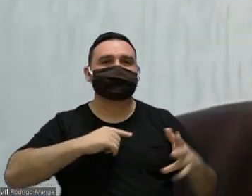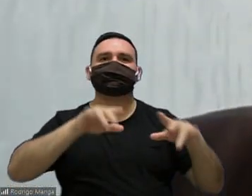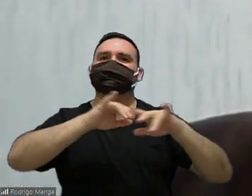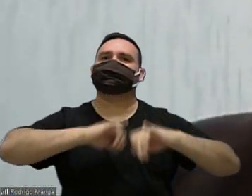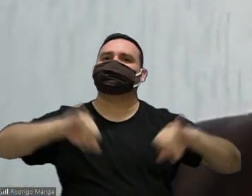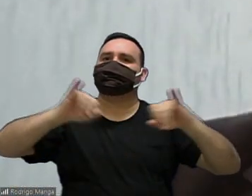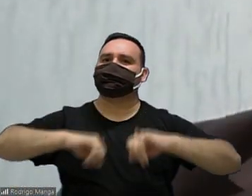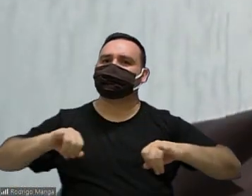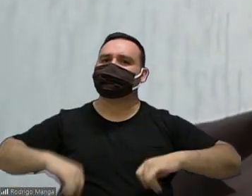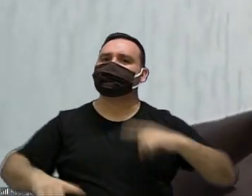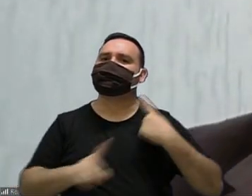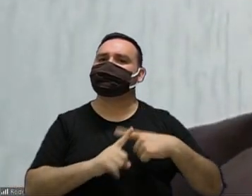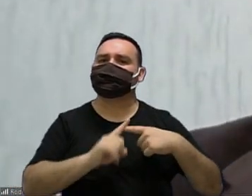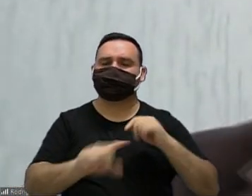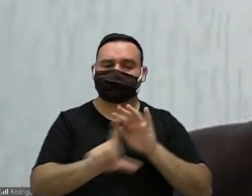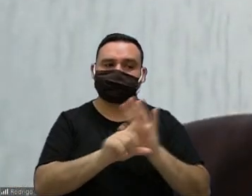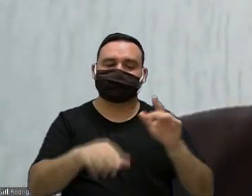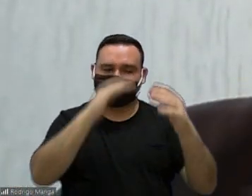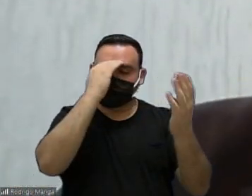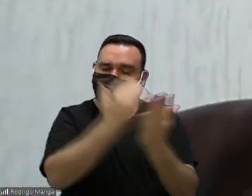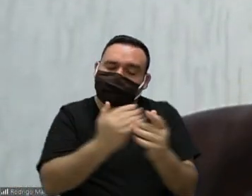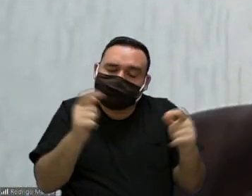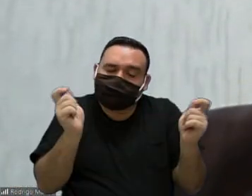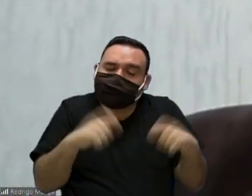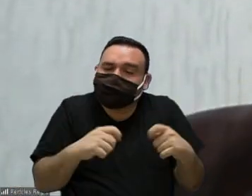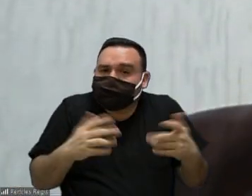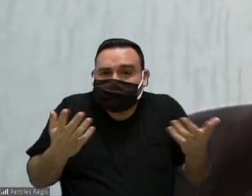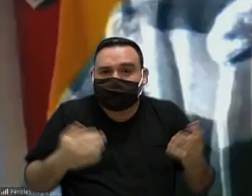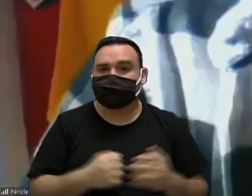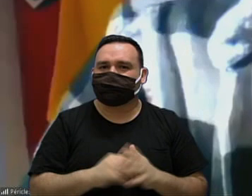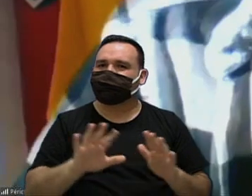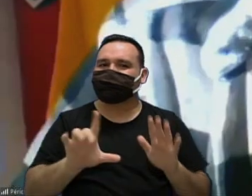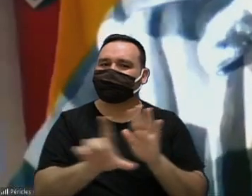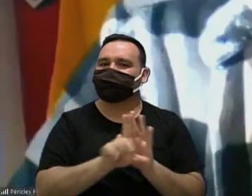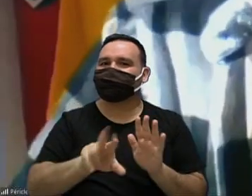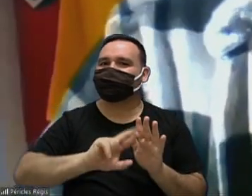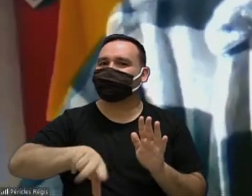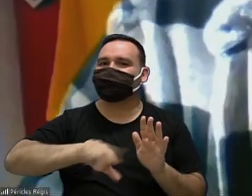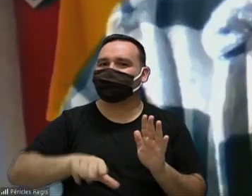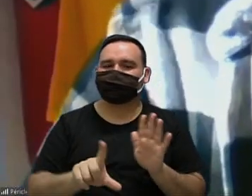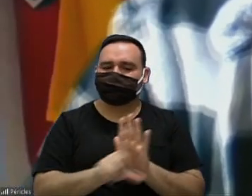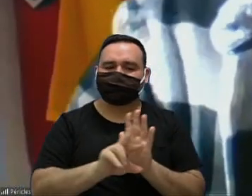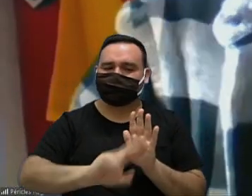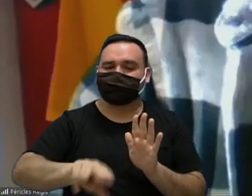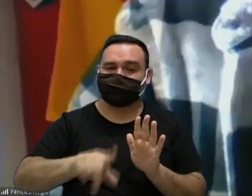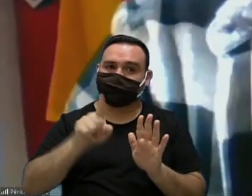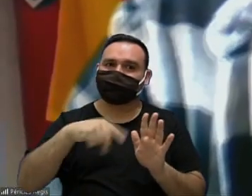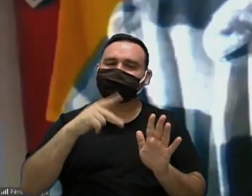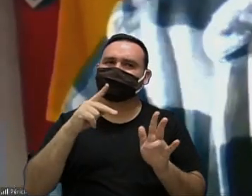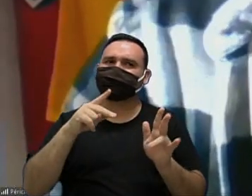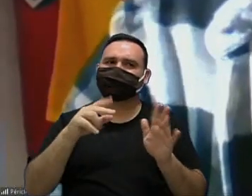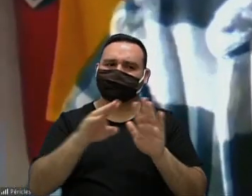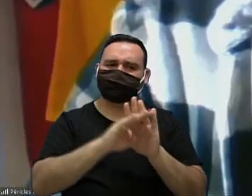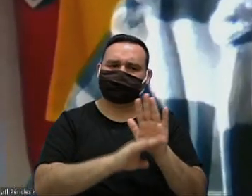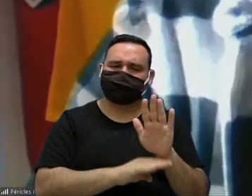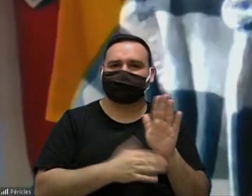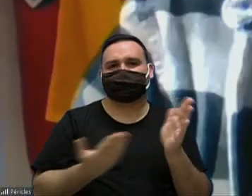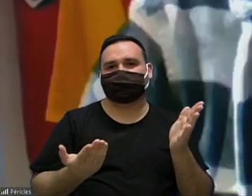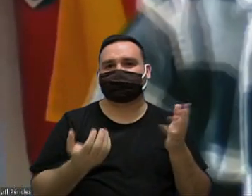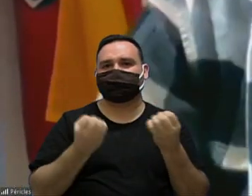publicidade a isso para que essa lei seja cumprida então mas não é lei né vereador não é lei é política pública tá